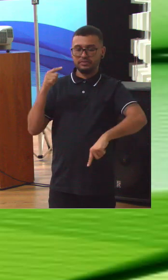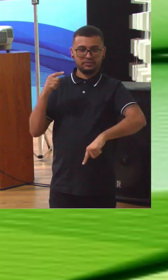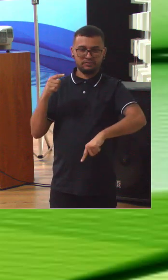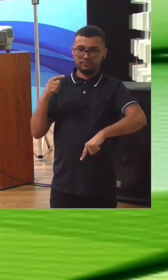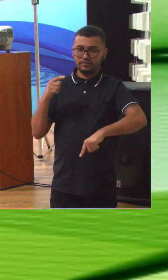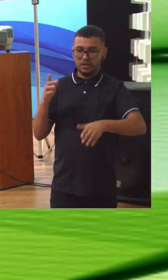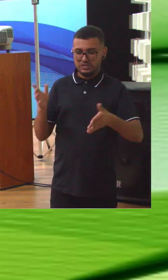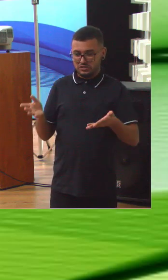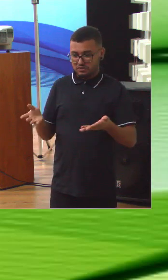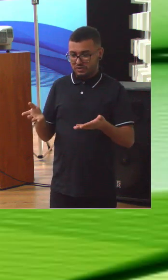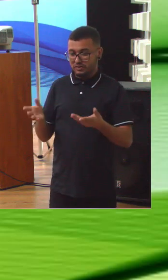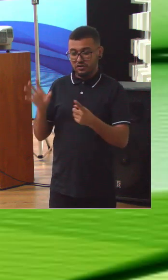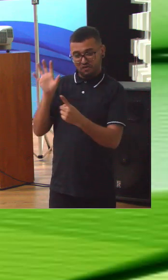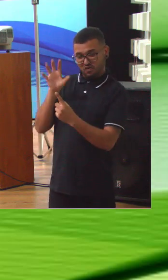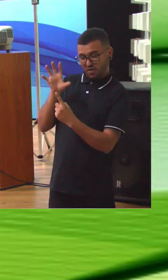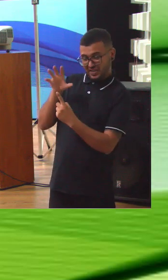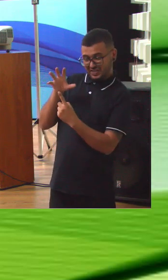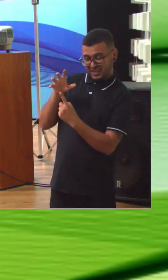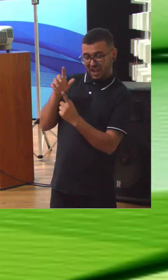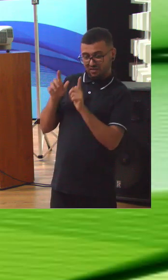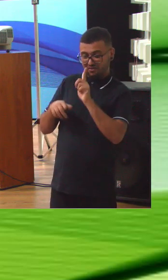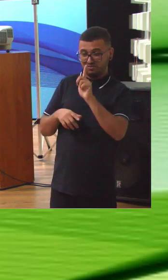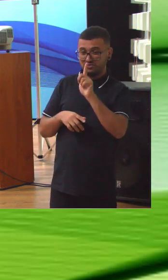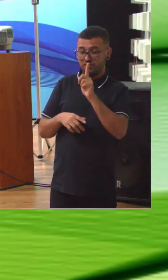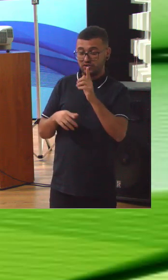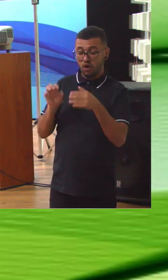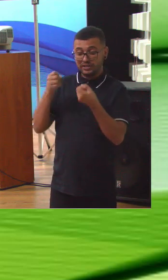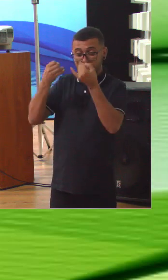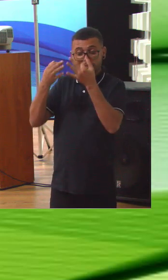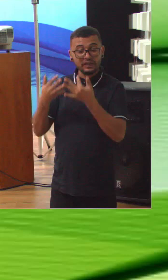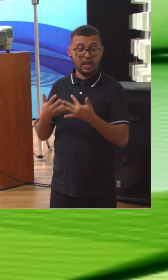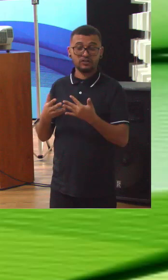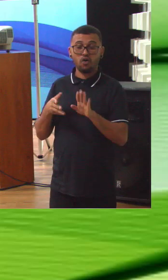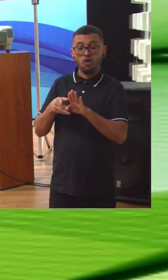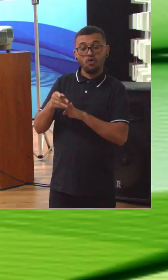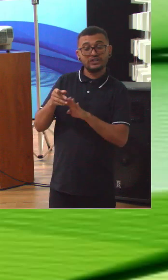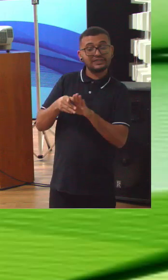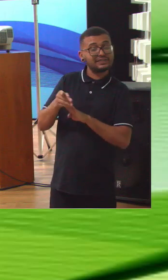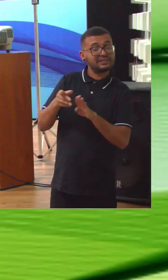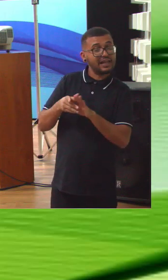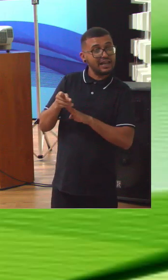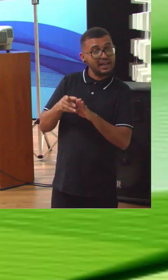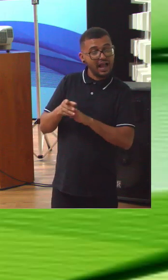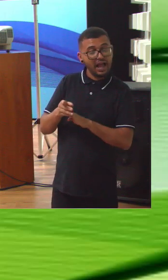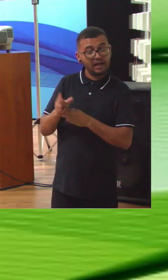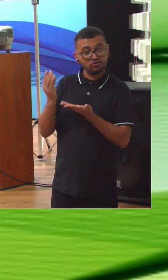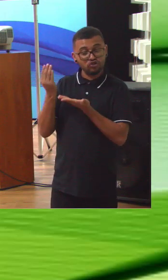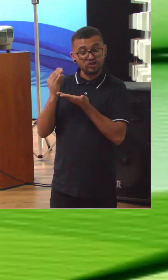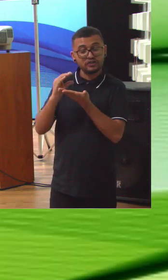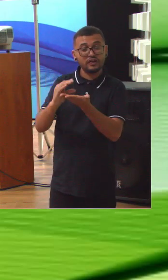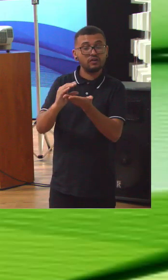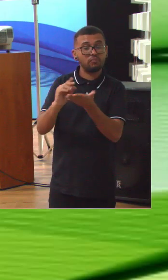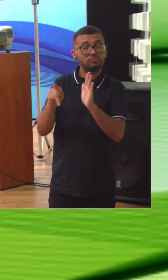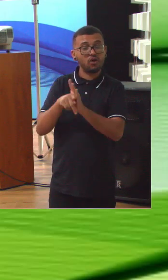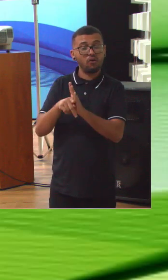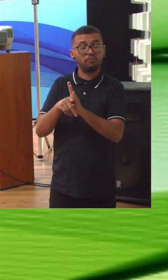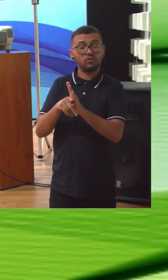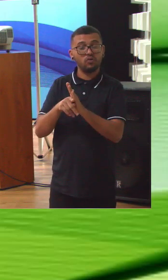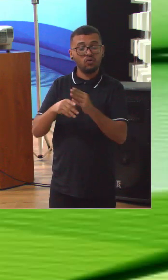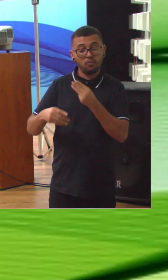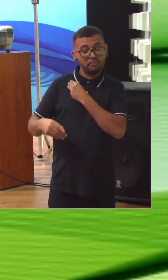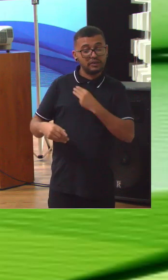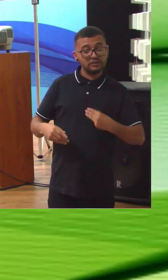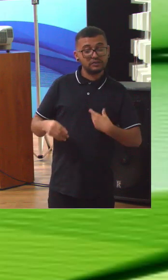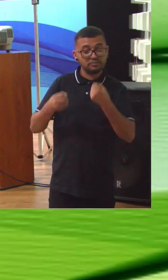Incumbe ao gestor escolher onde ele vai colocar prioritariamente os seus investimentos. Os seus esforços de